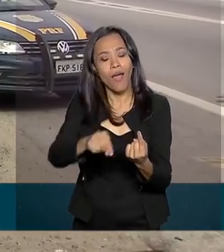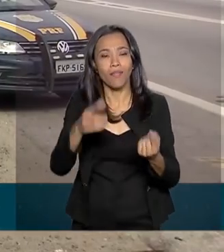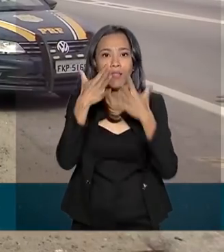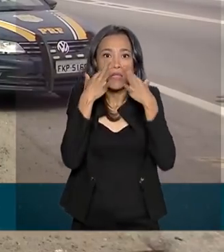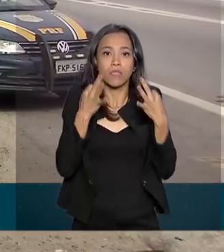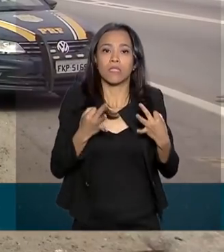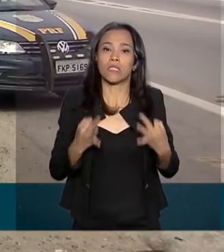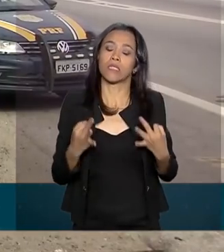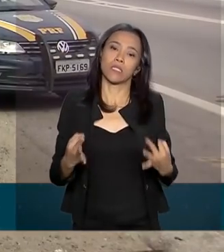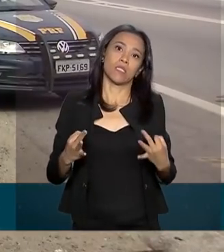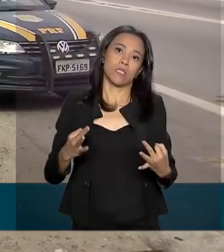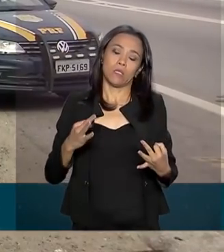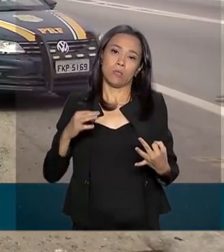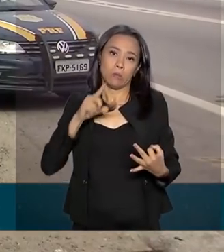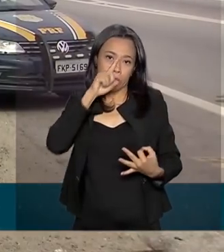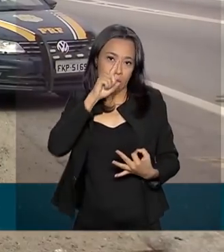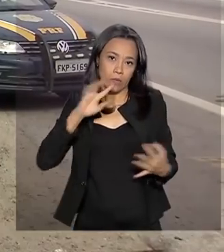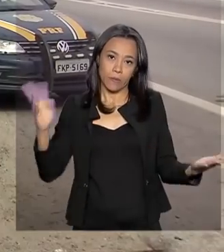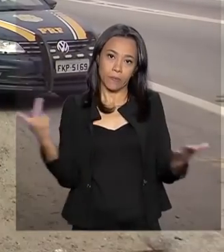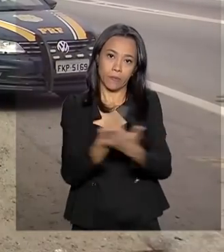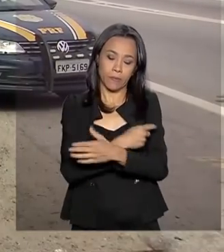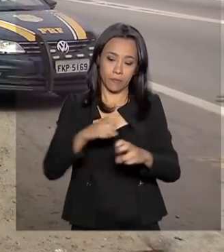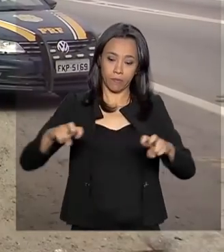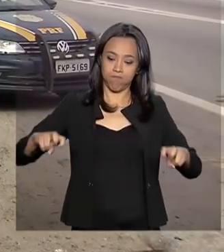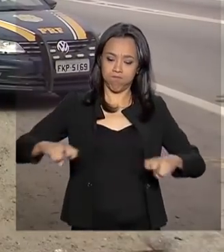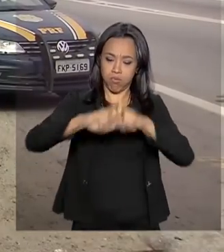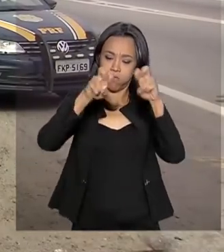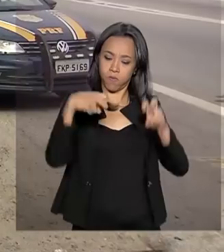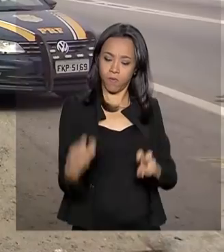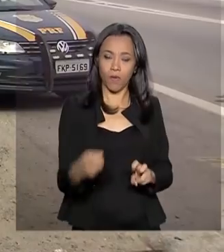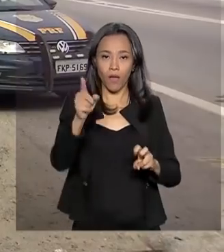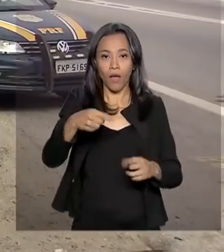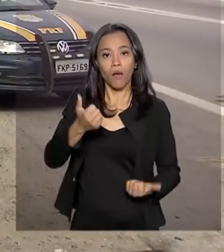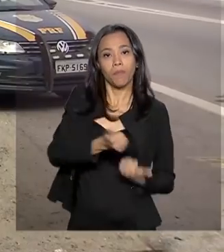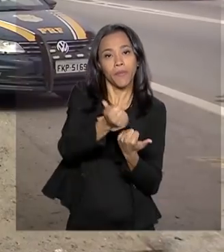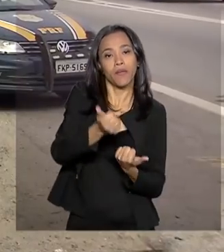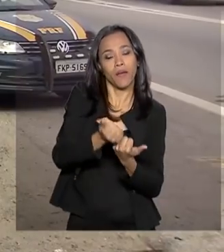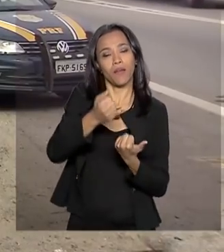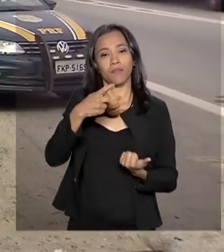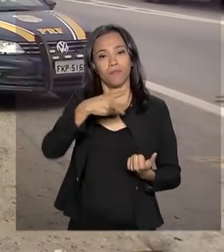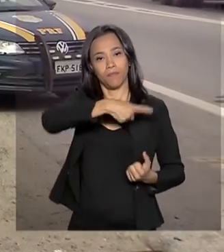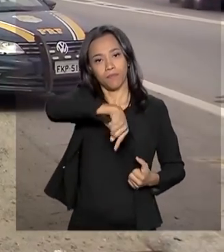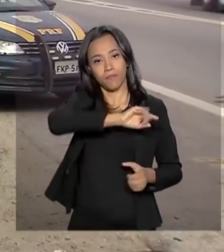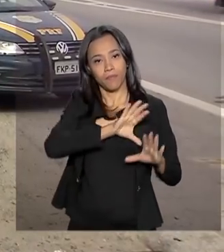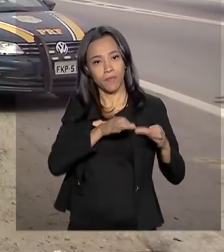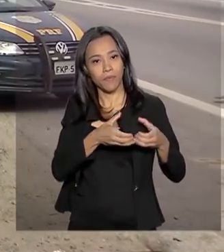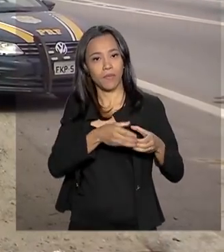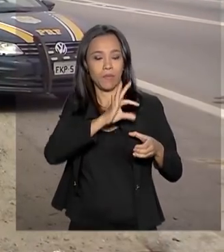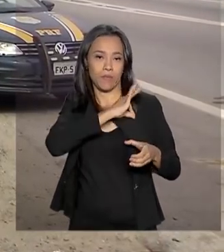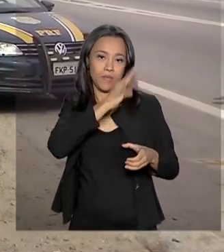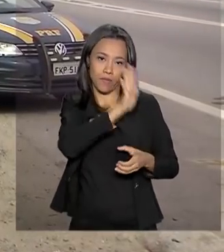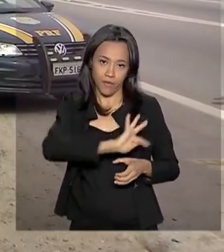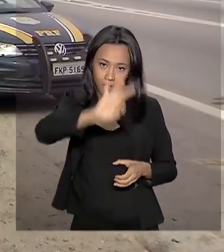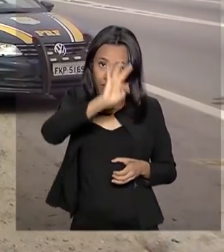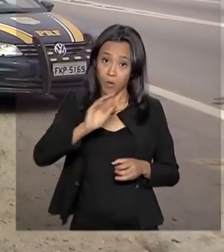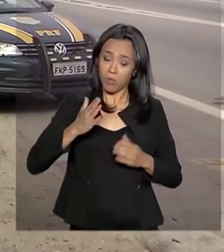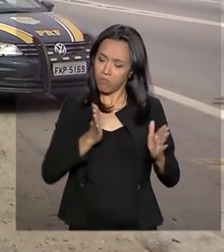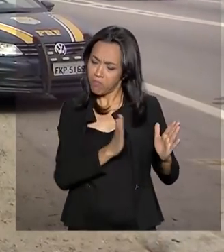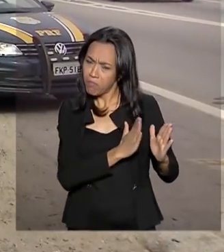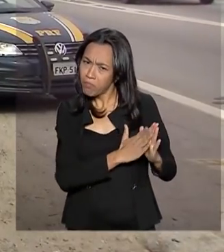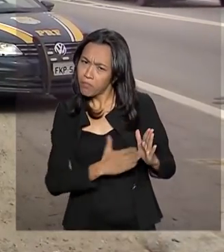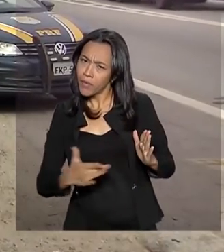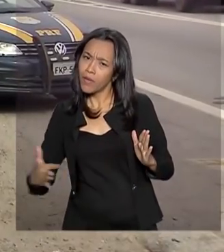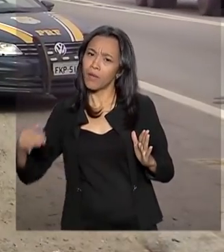mortes do trânsito. É um movimento mundial apoiado pela Polícia Rodoviária Federal. Ao longo do mês de maio, uma campanha